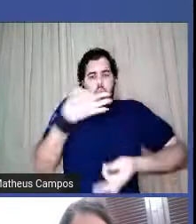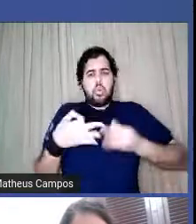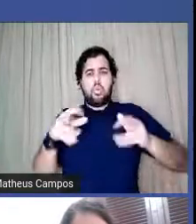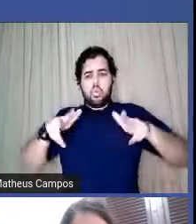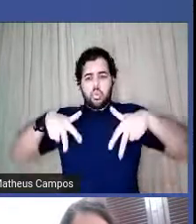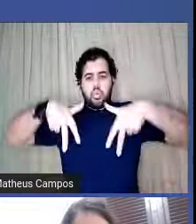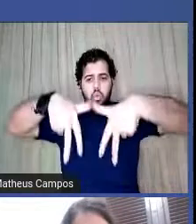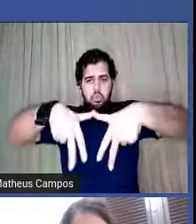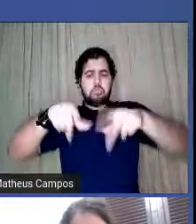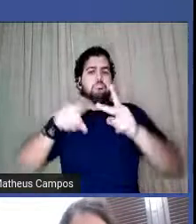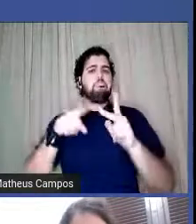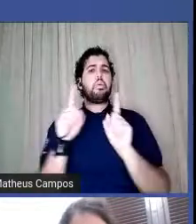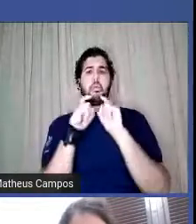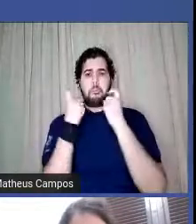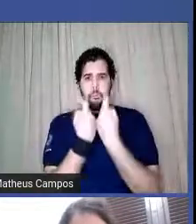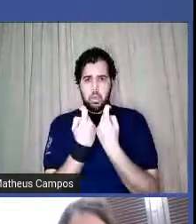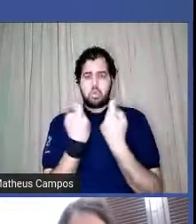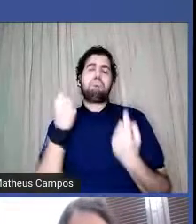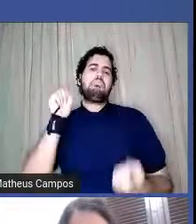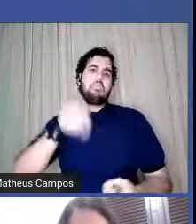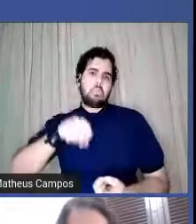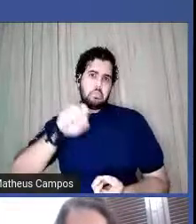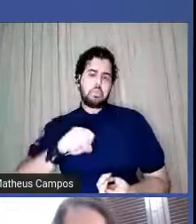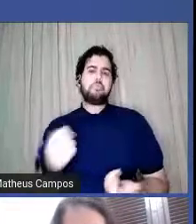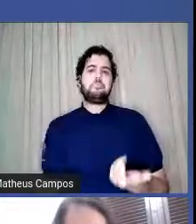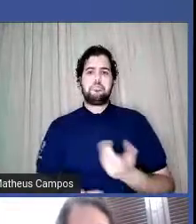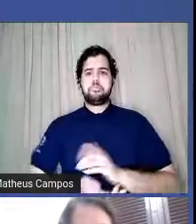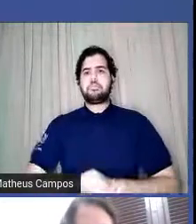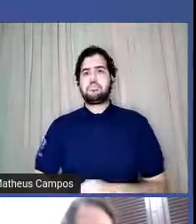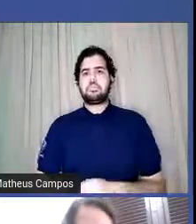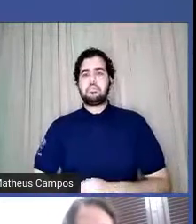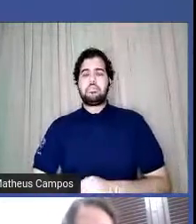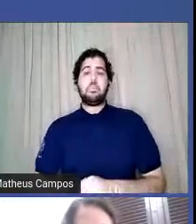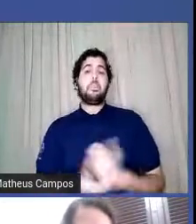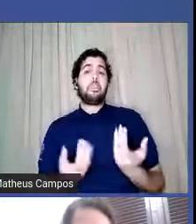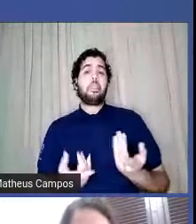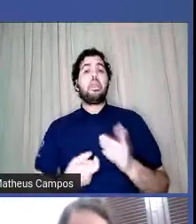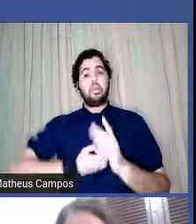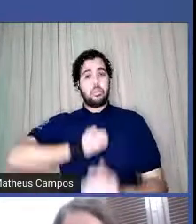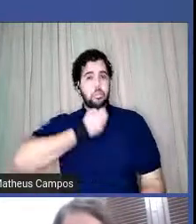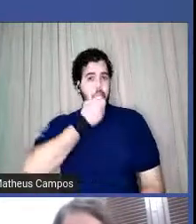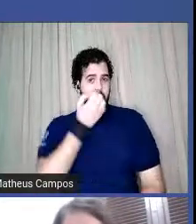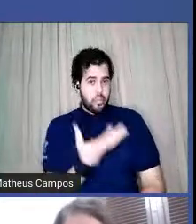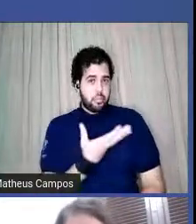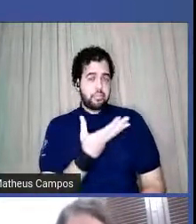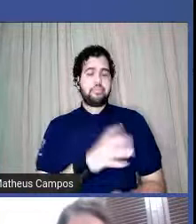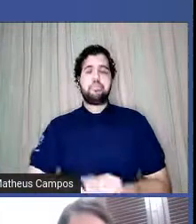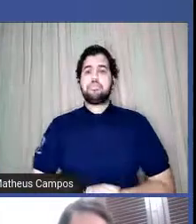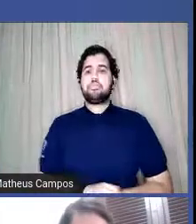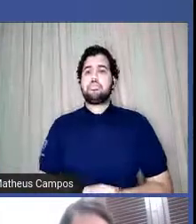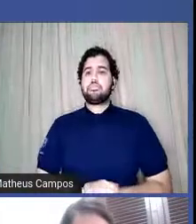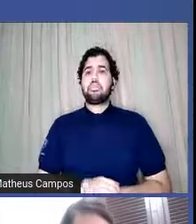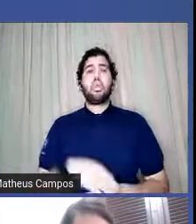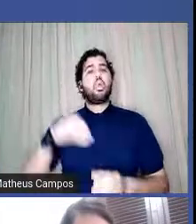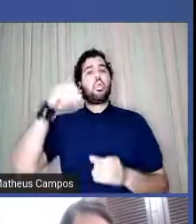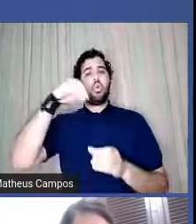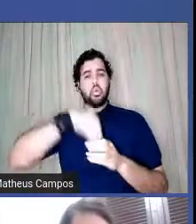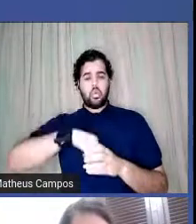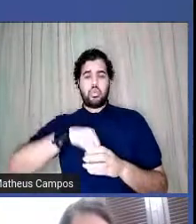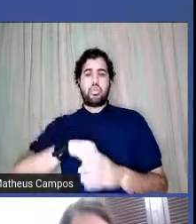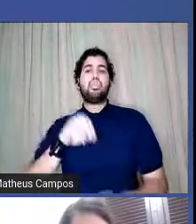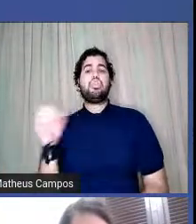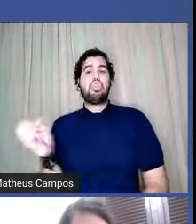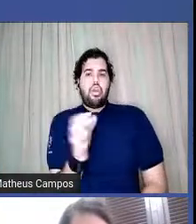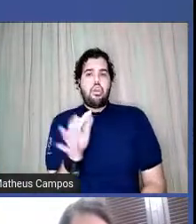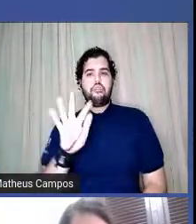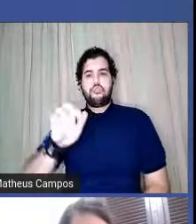sexualidade e orientação aí. Esse poeminha está numa nova fanzine que eu vou lançar em